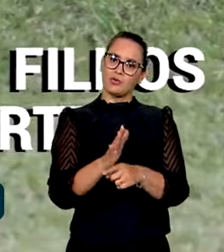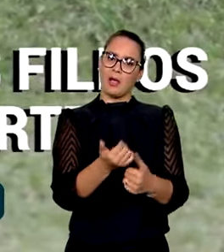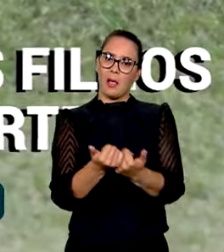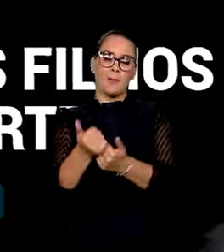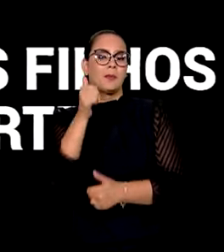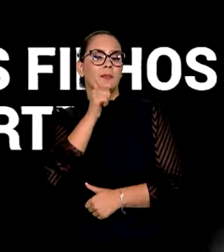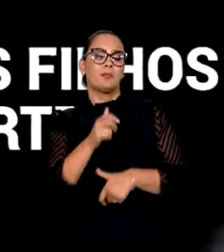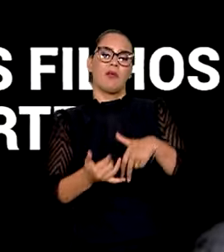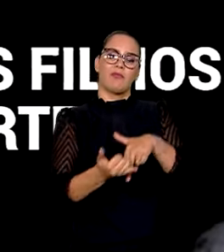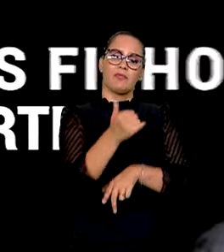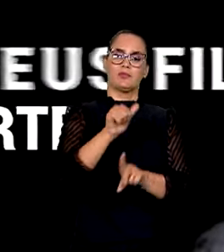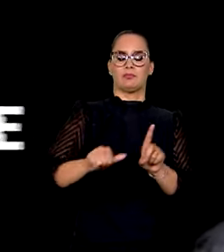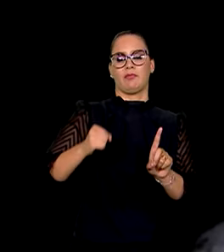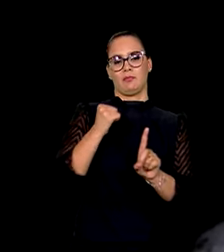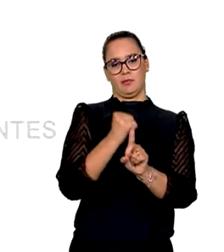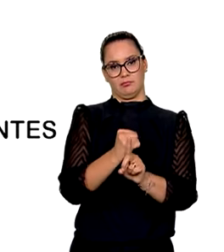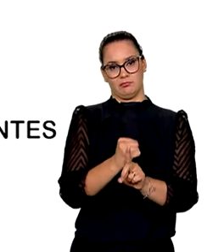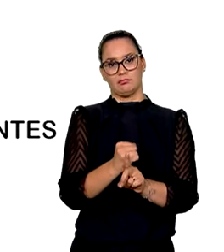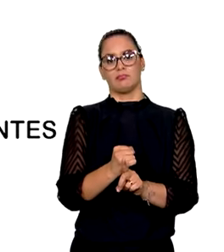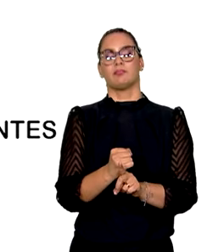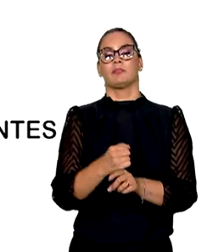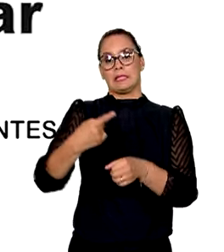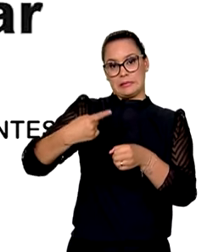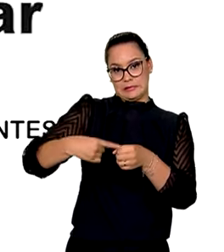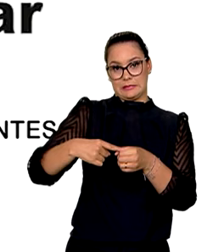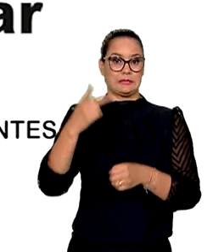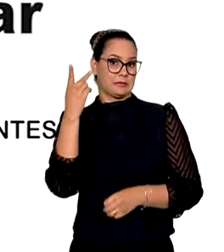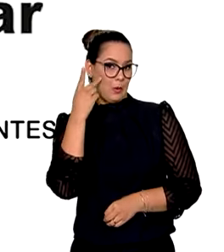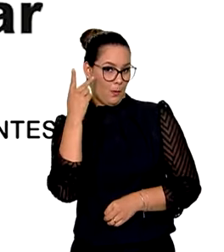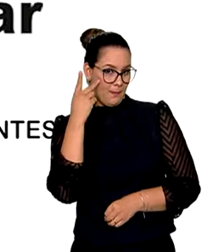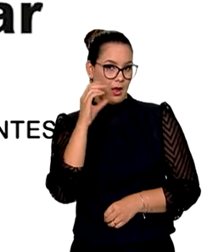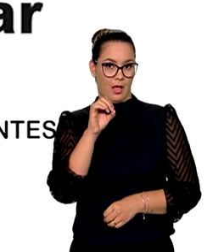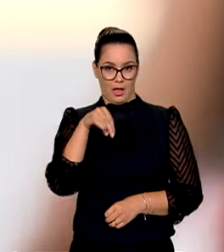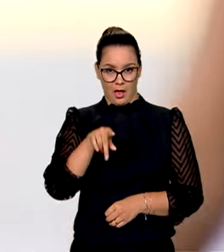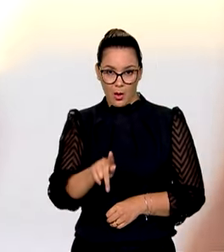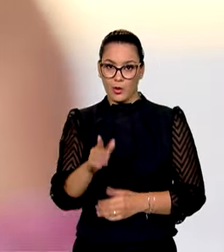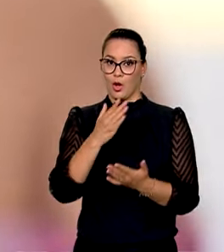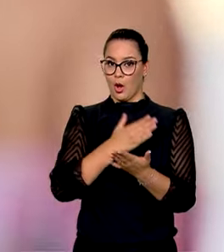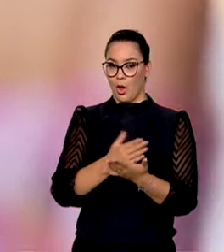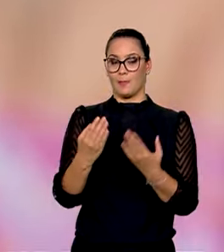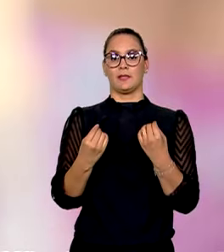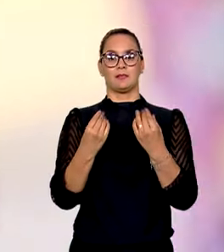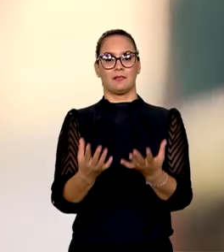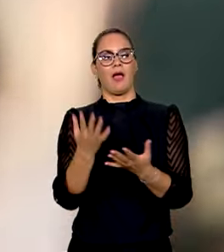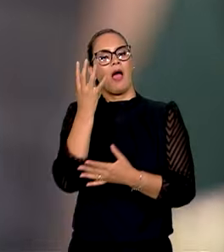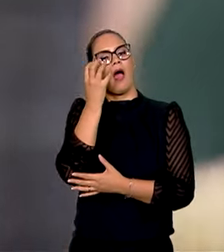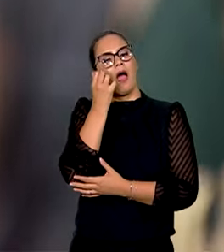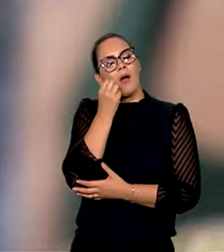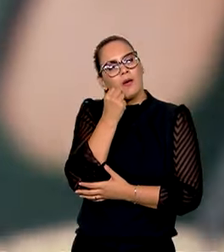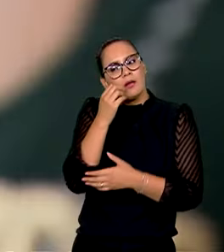essas mulheres vítimas de feminicídio. No interior de São Paulo, por exemplo, a ONG Recomeçar oferece o acolhimento